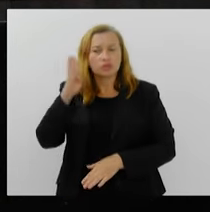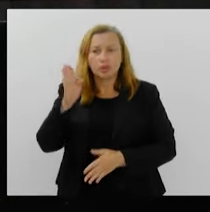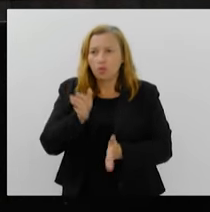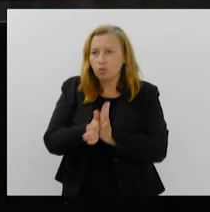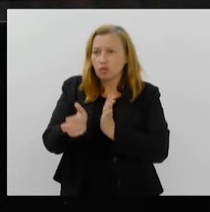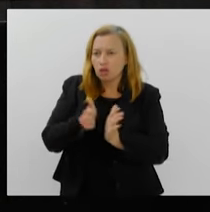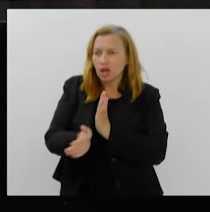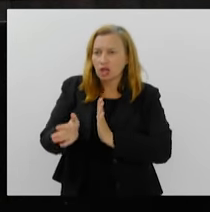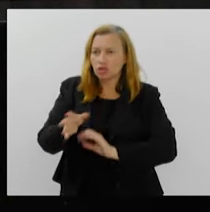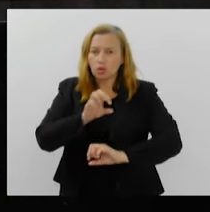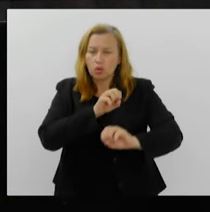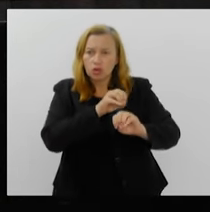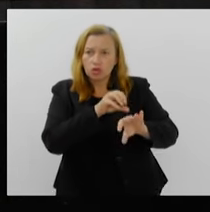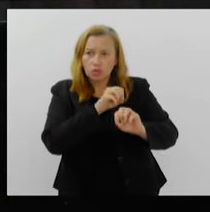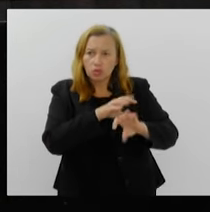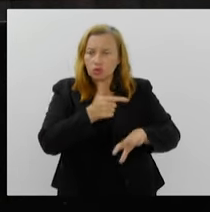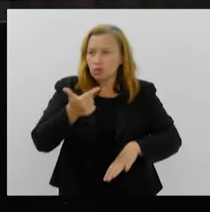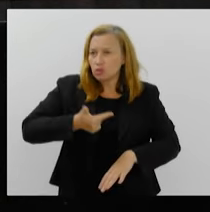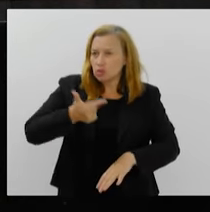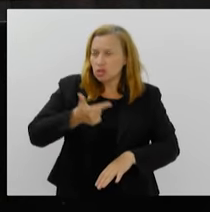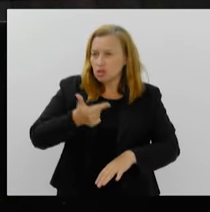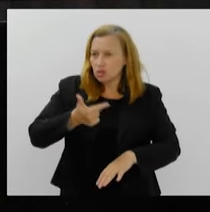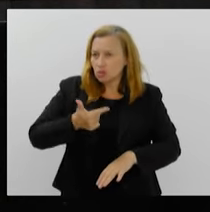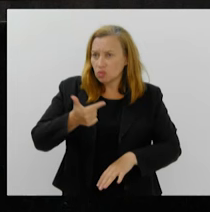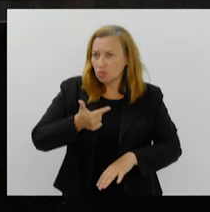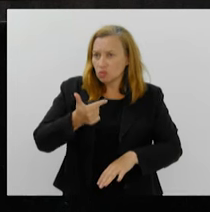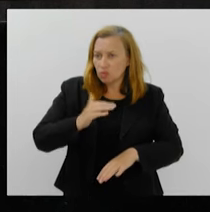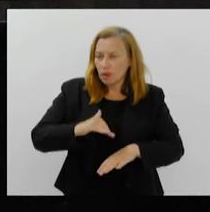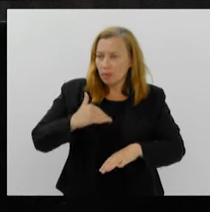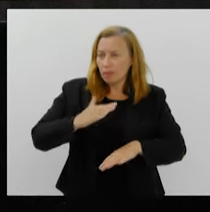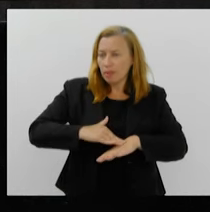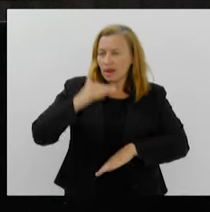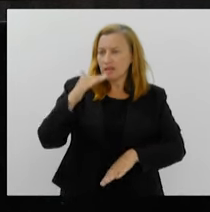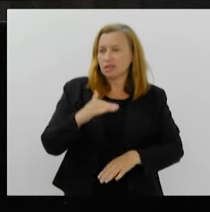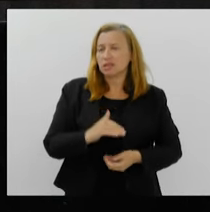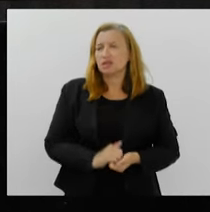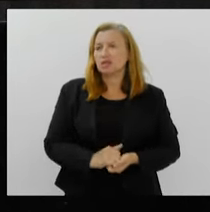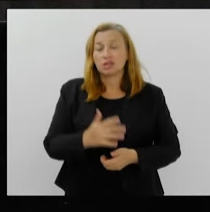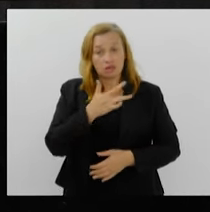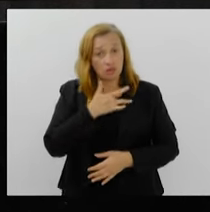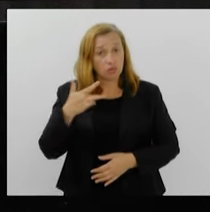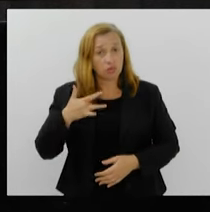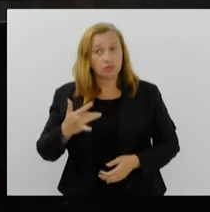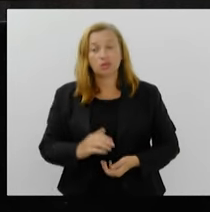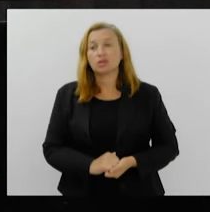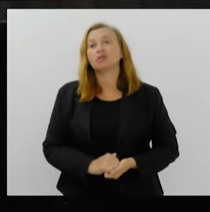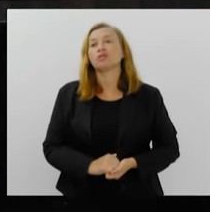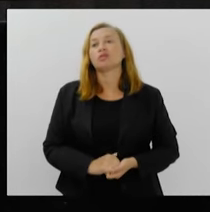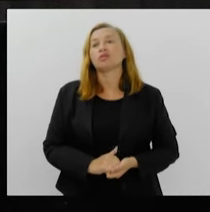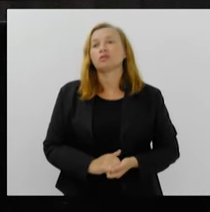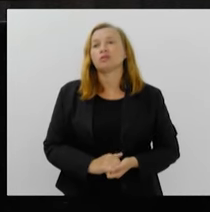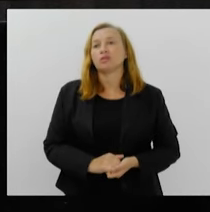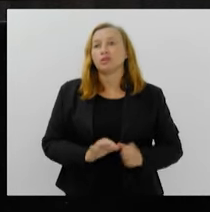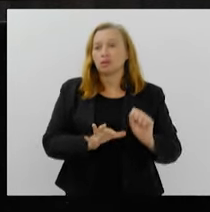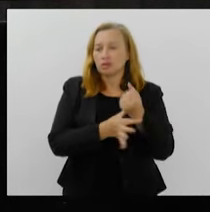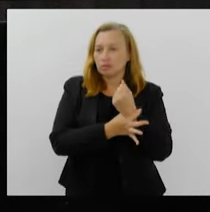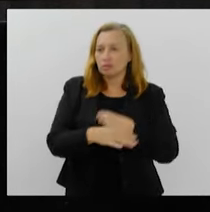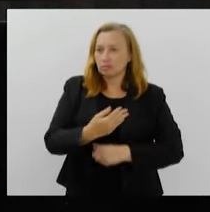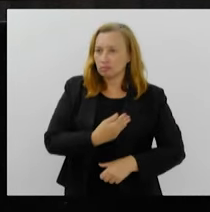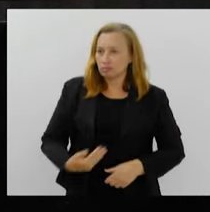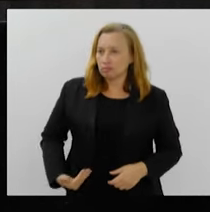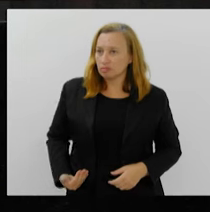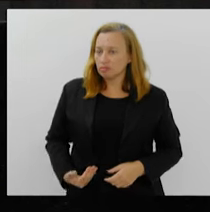e o segundo maior gasto deveria ser saúde. E segurança pública